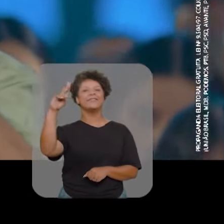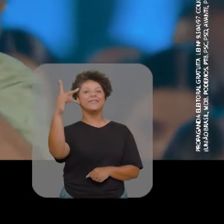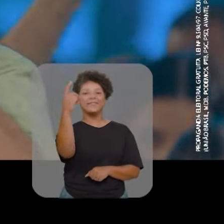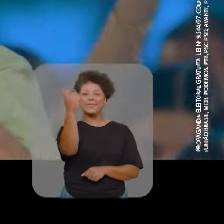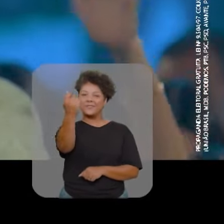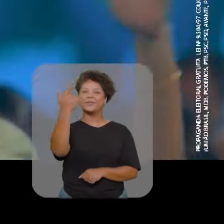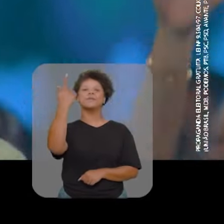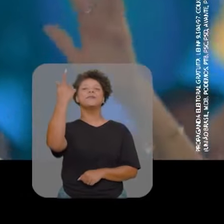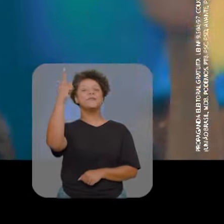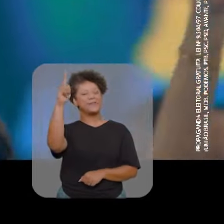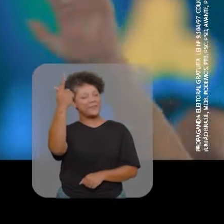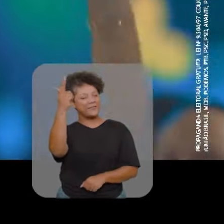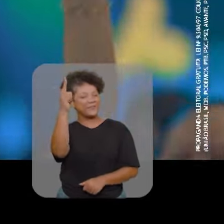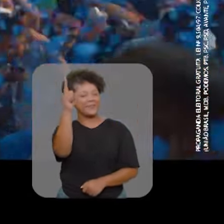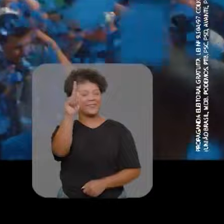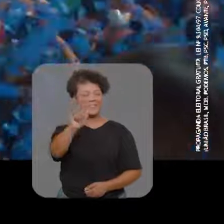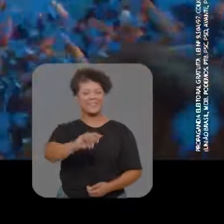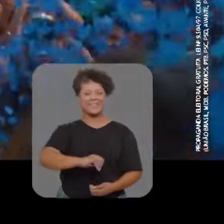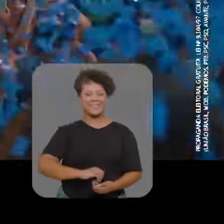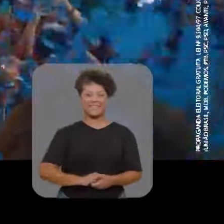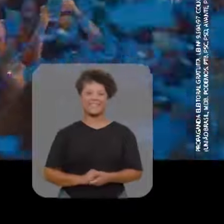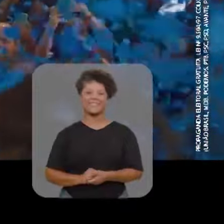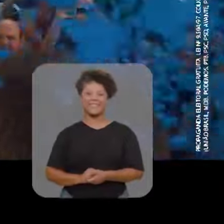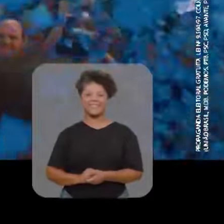Arroja agora!